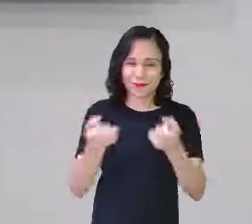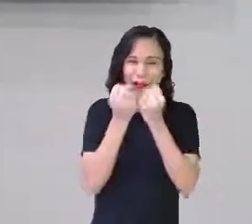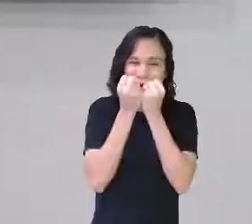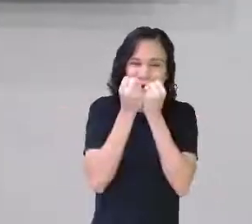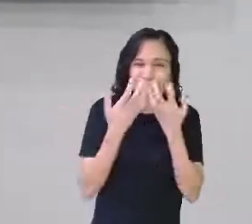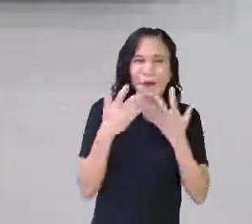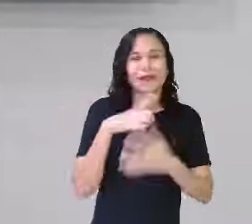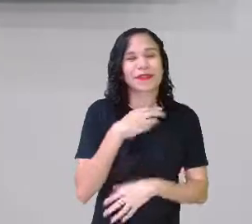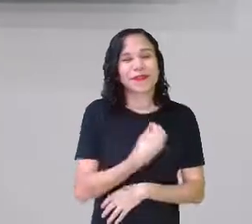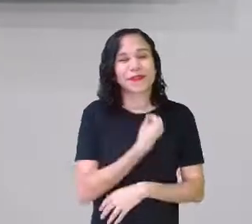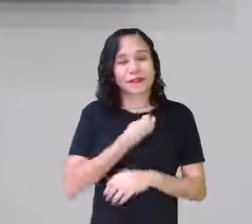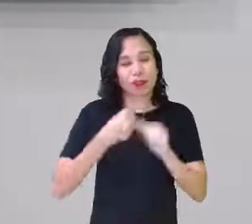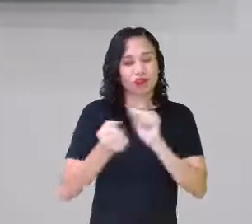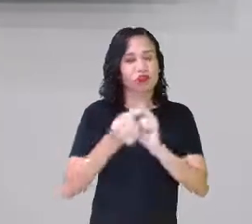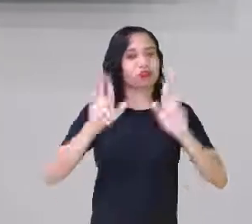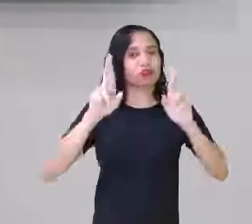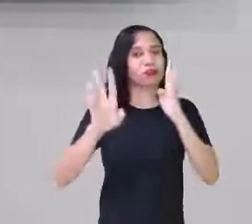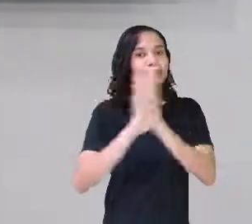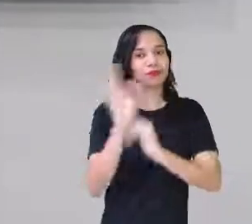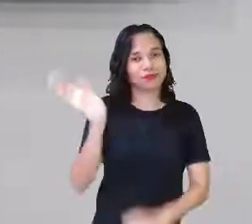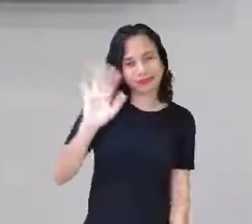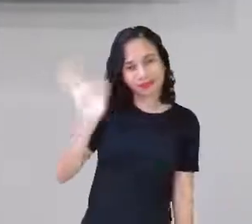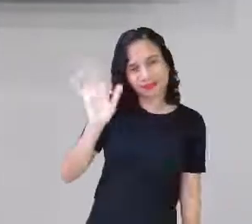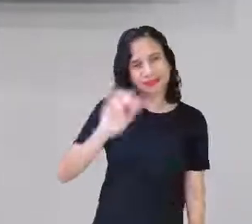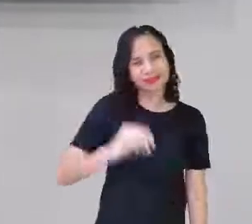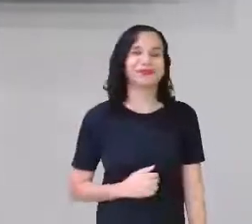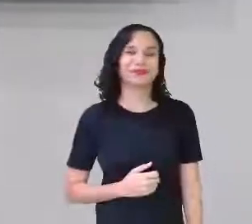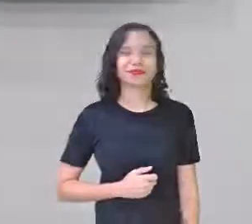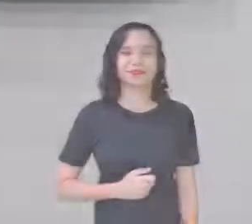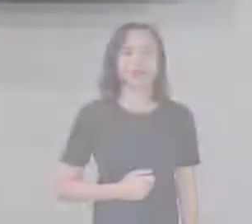demais estar com vocês, espero vocês amanhã, tá? Tchau, tchau.